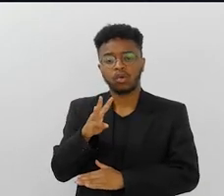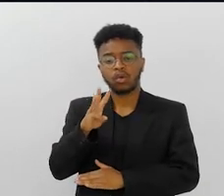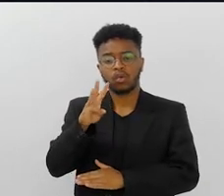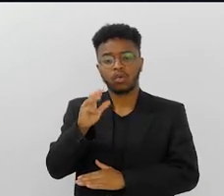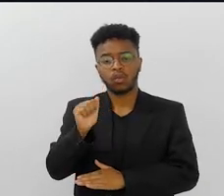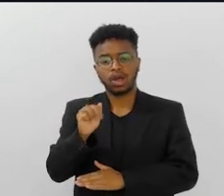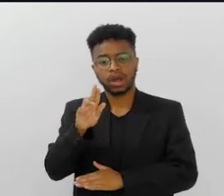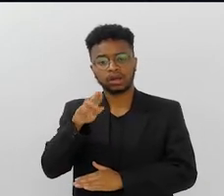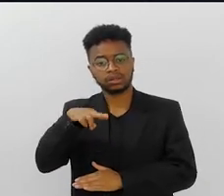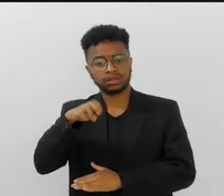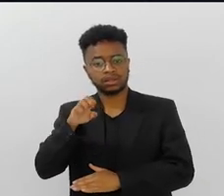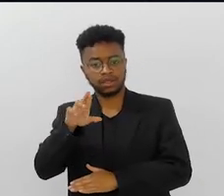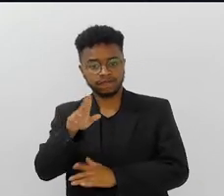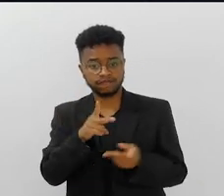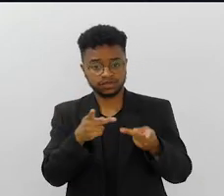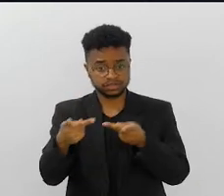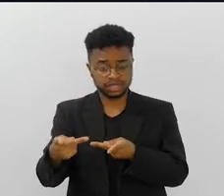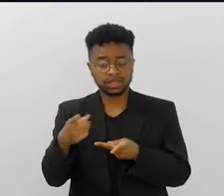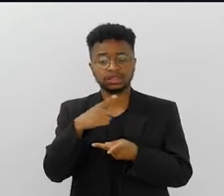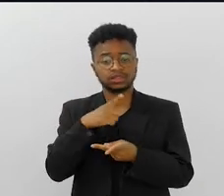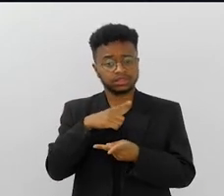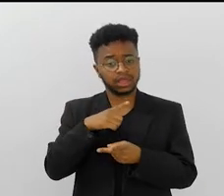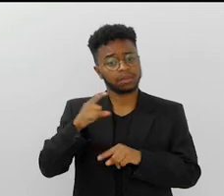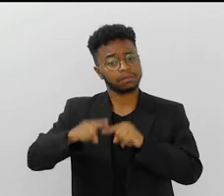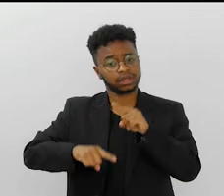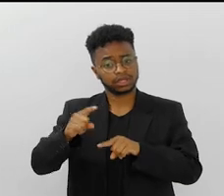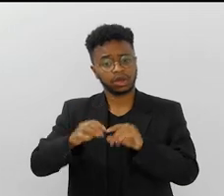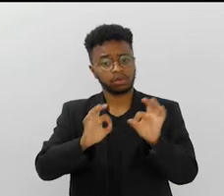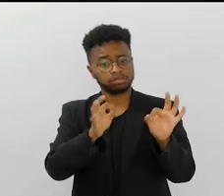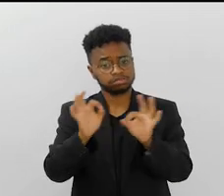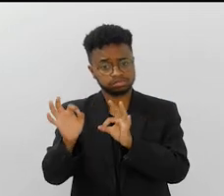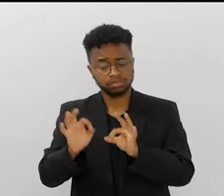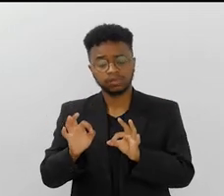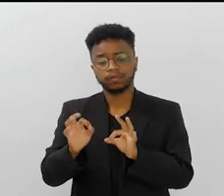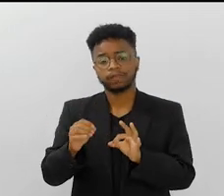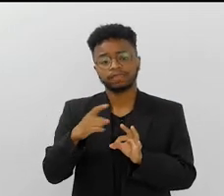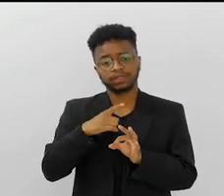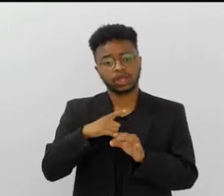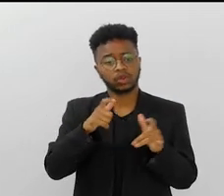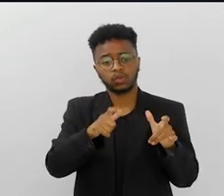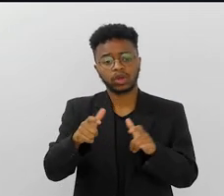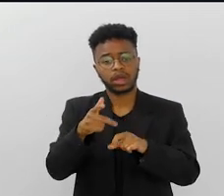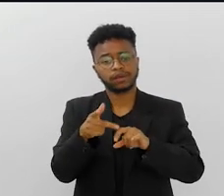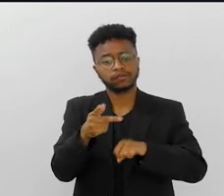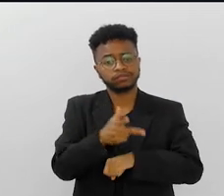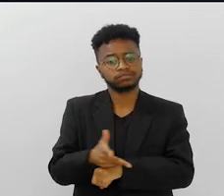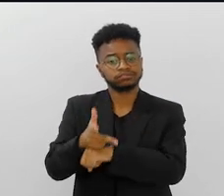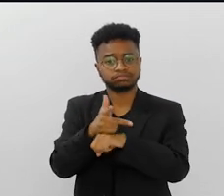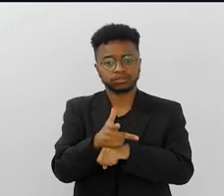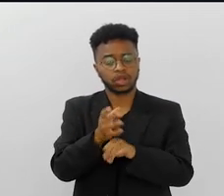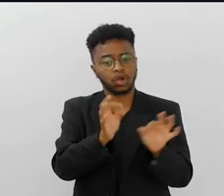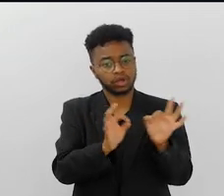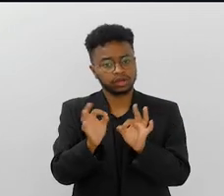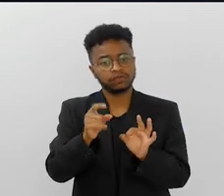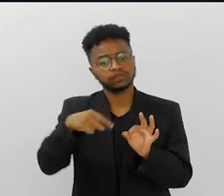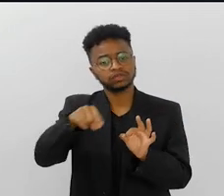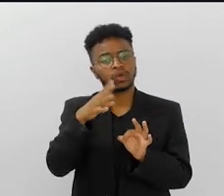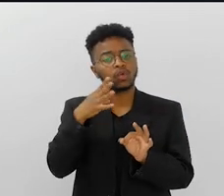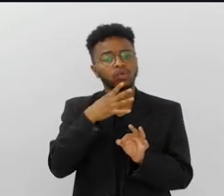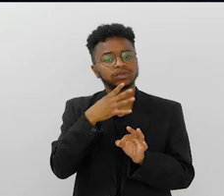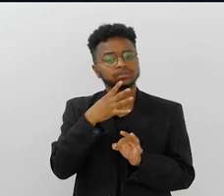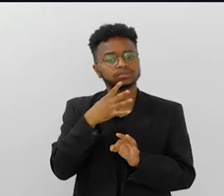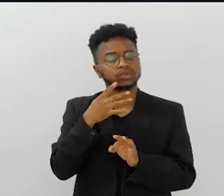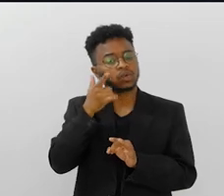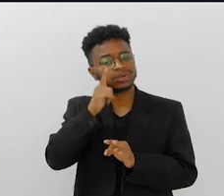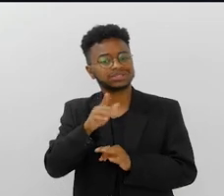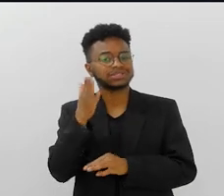Warner e está tudo ali, está ali a cenografia, está ali o figurino, está ali os sets de filmagem, e você